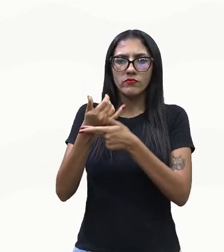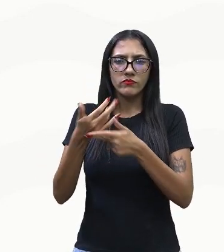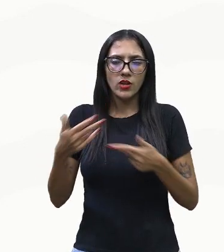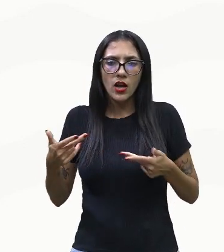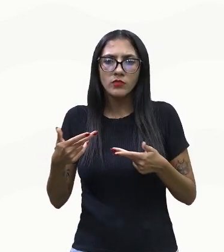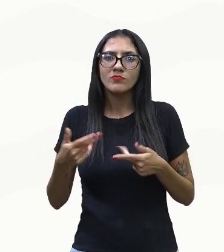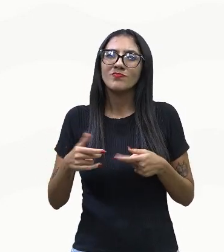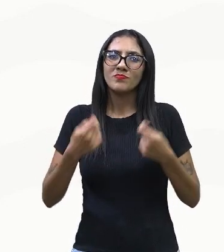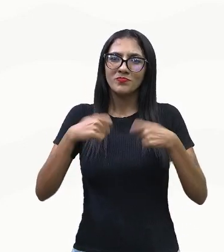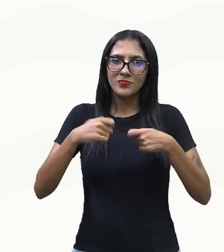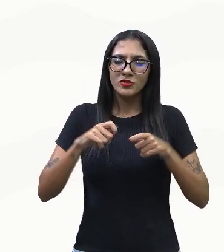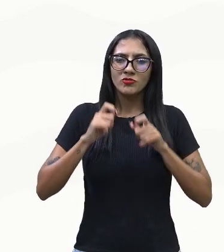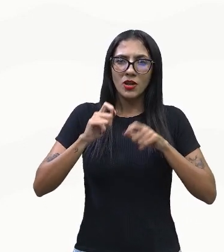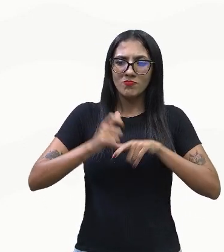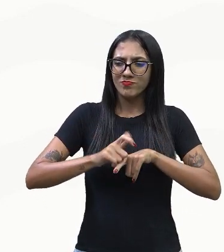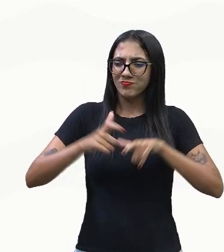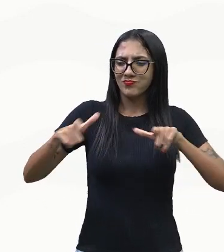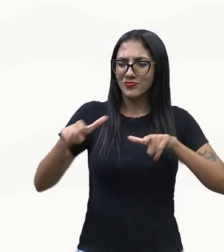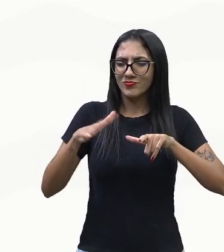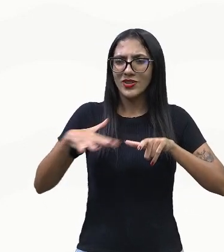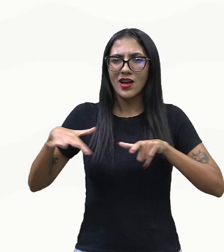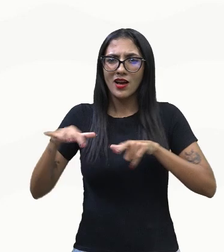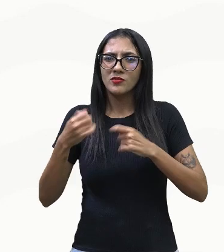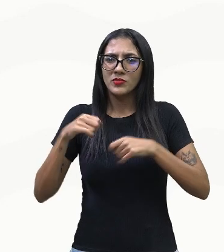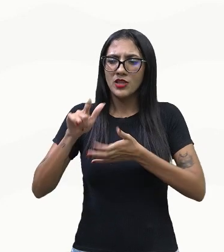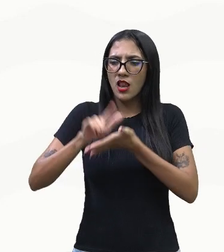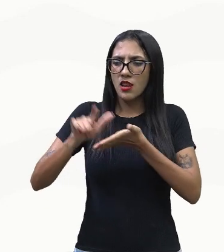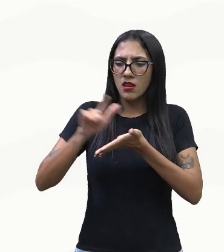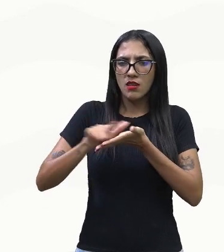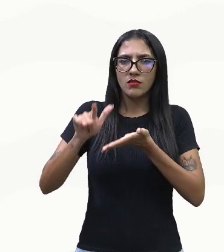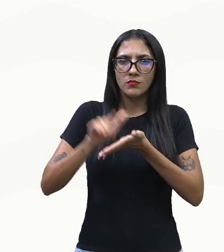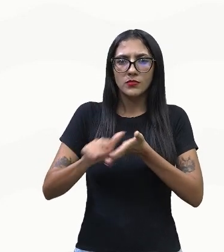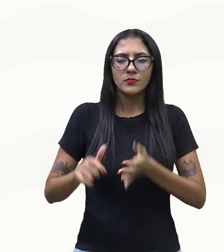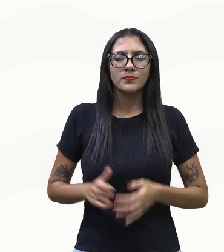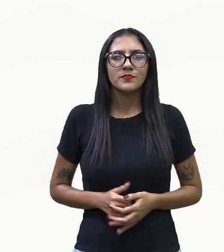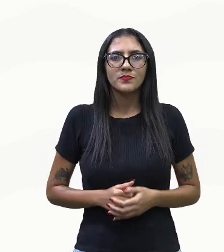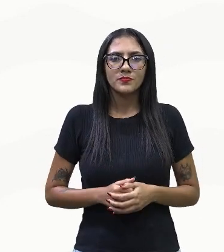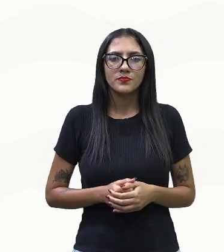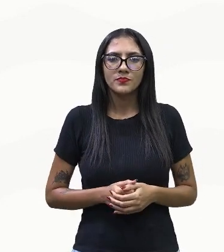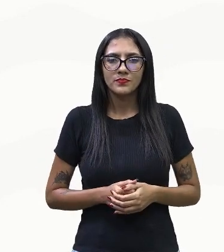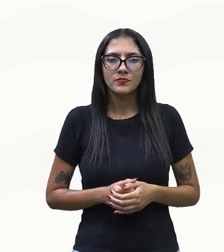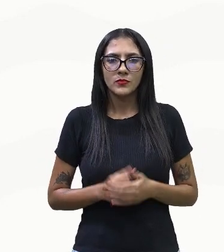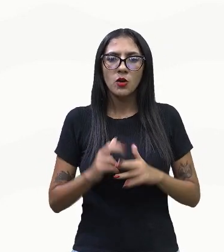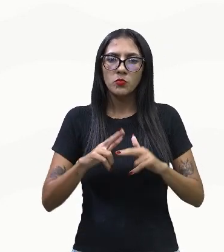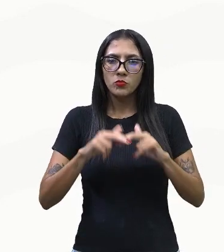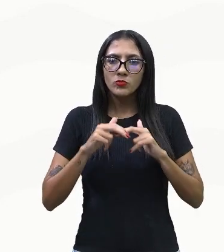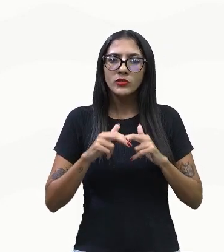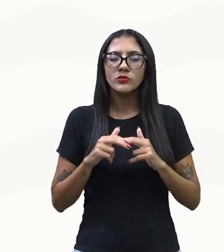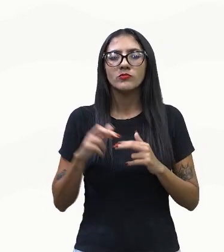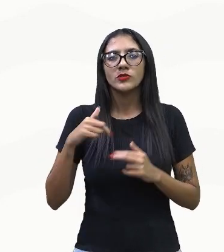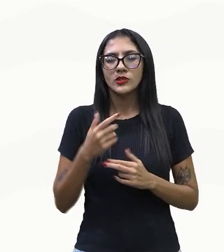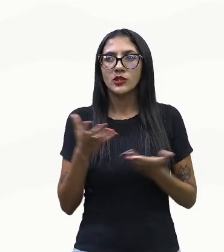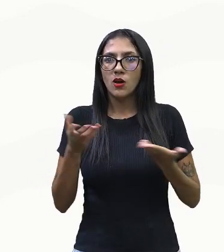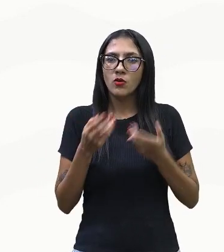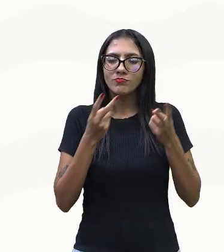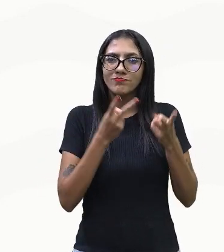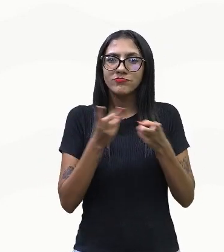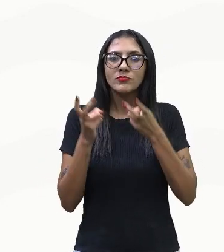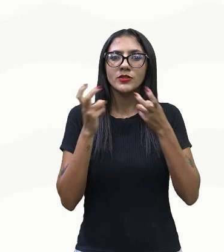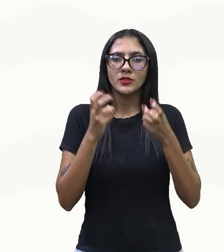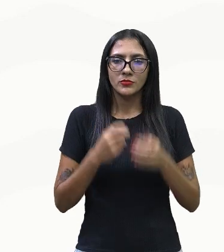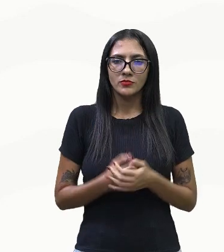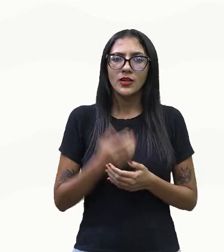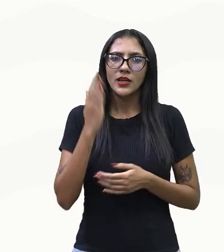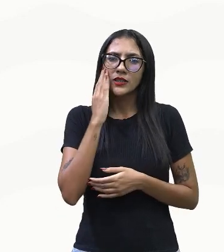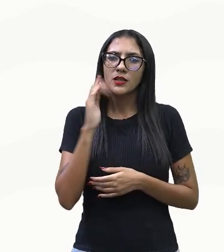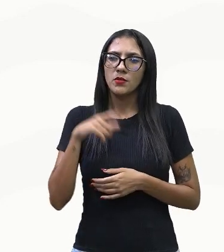necessário desmatar grande quantidade de território. E a gente está vivendo esse momento de expansão da pecuária. A gente sabe que é uma atividade